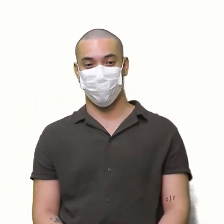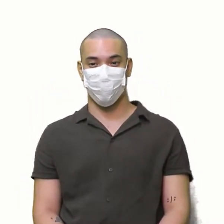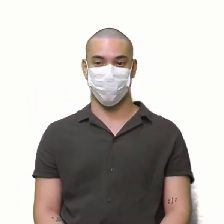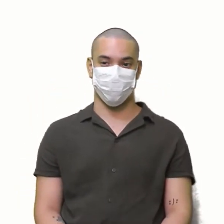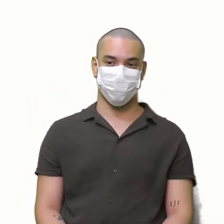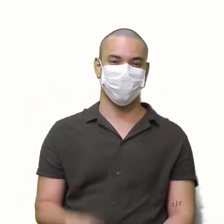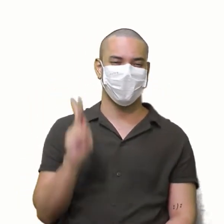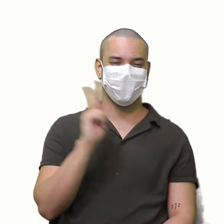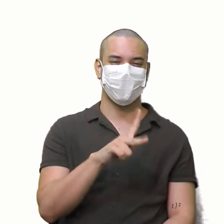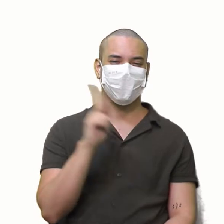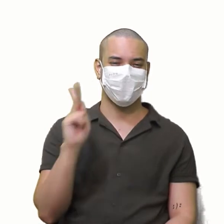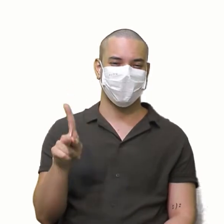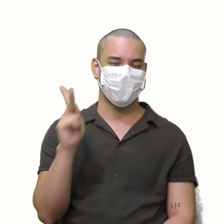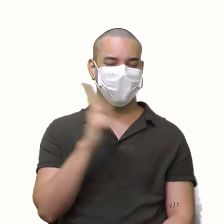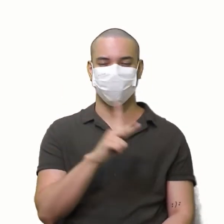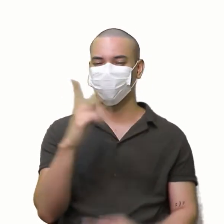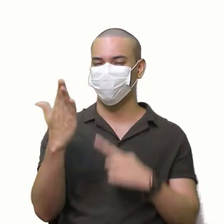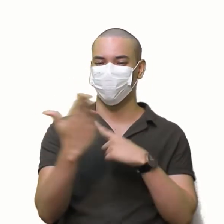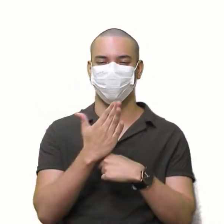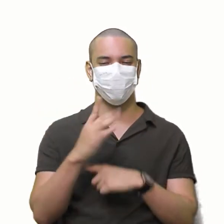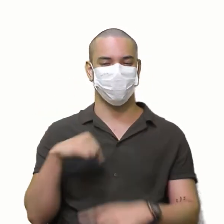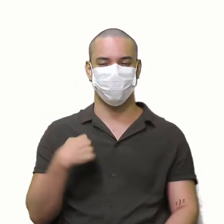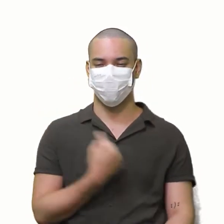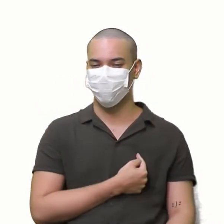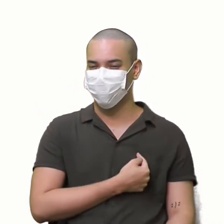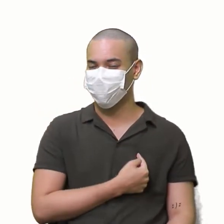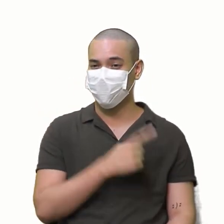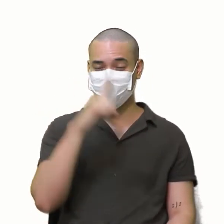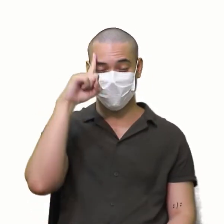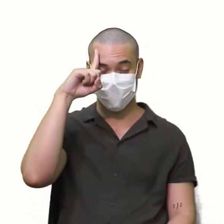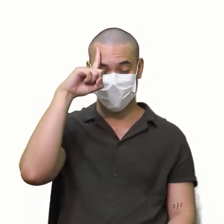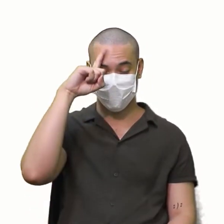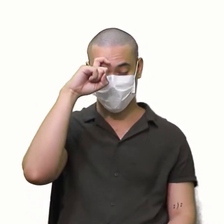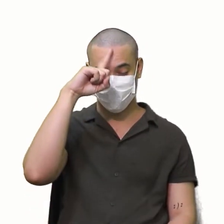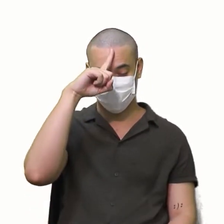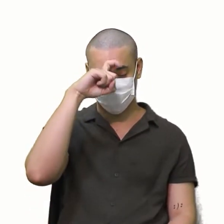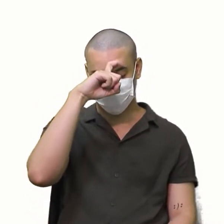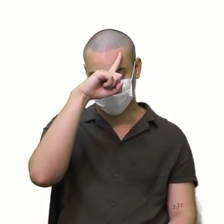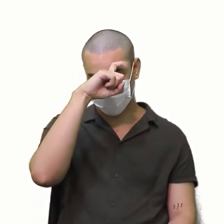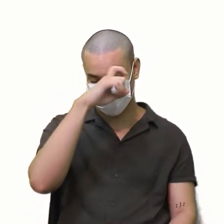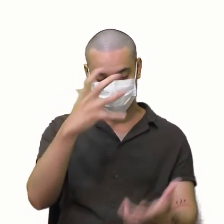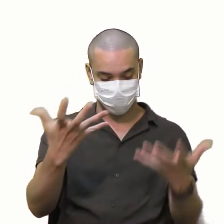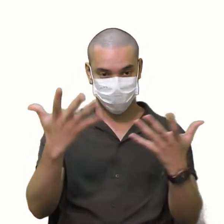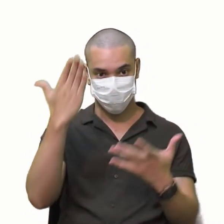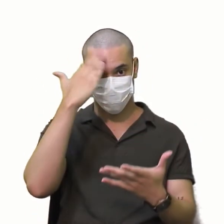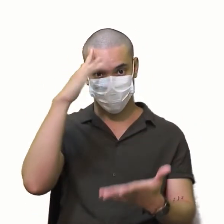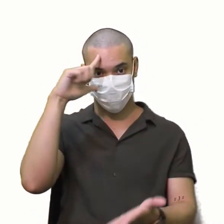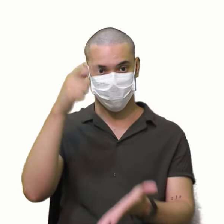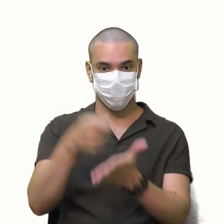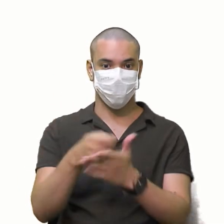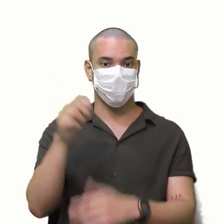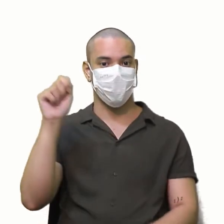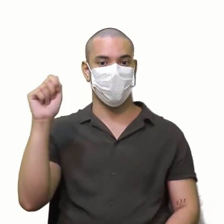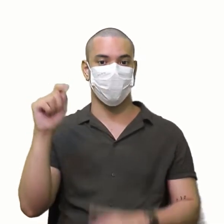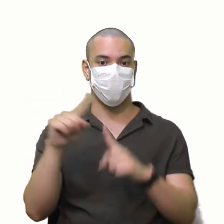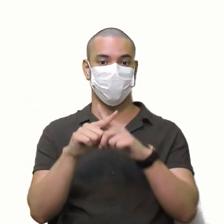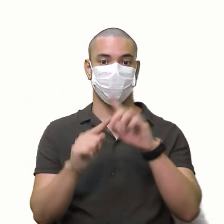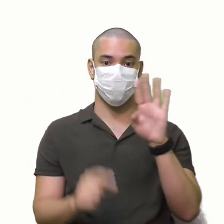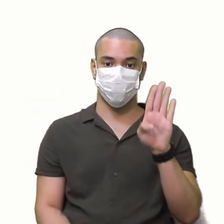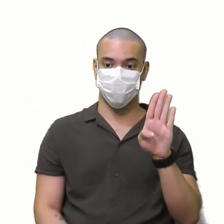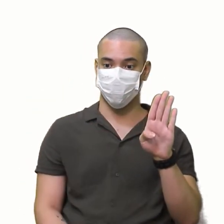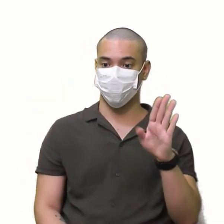Esses professores também não ajudam Acho complicou Ele quer o determinante de A vezes B